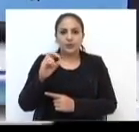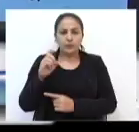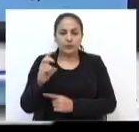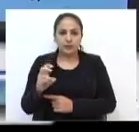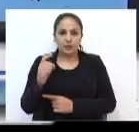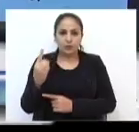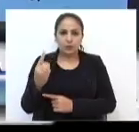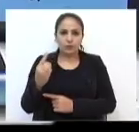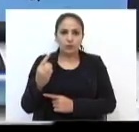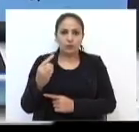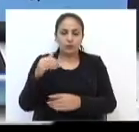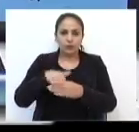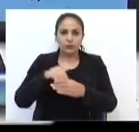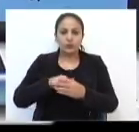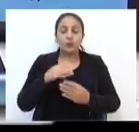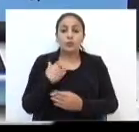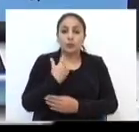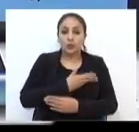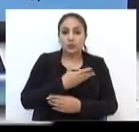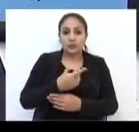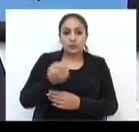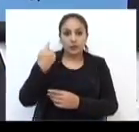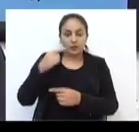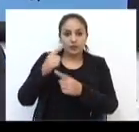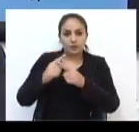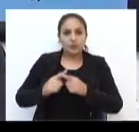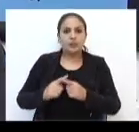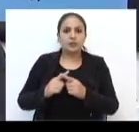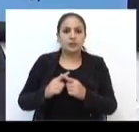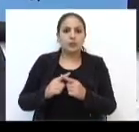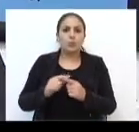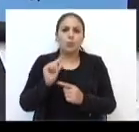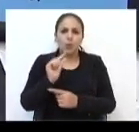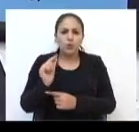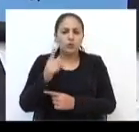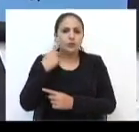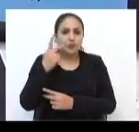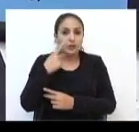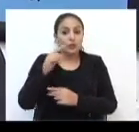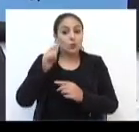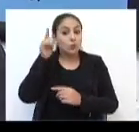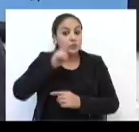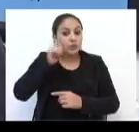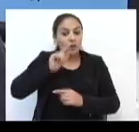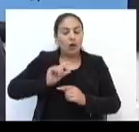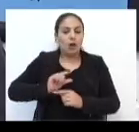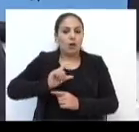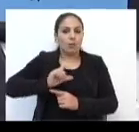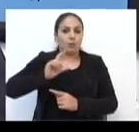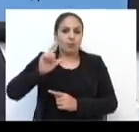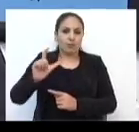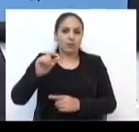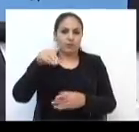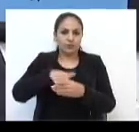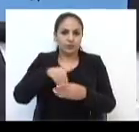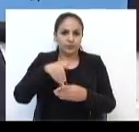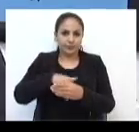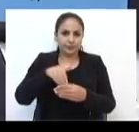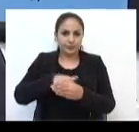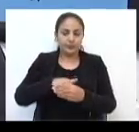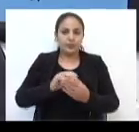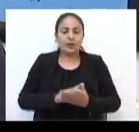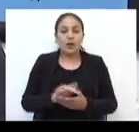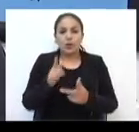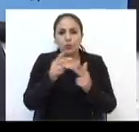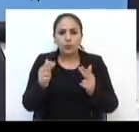915 votos. Nós fomos um dos poucos vereadores reeleitos que aumentou a sua votação. A grande maioria dos demais colegas